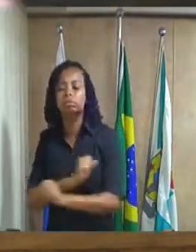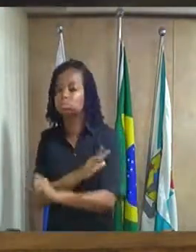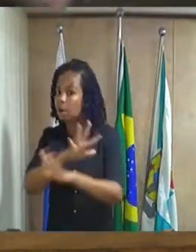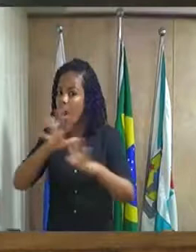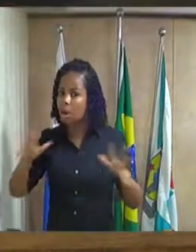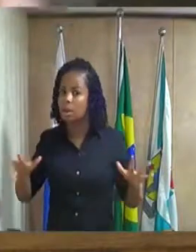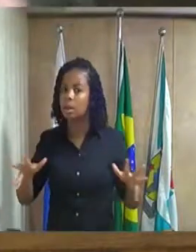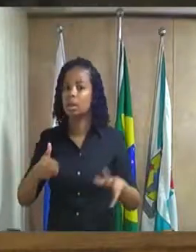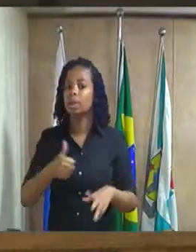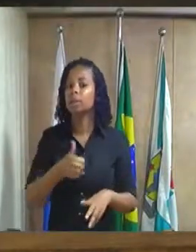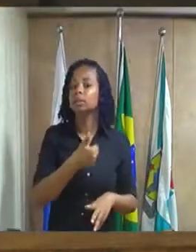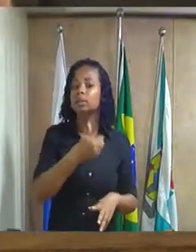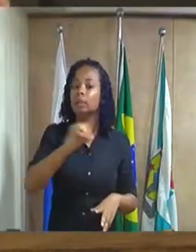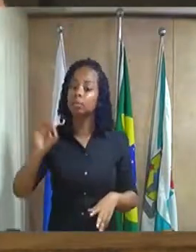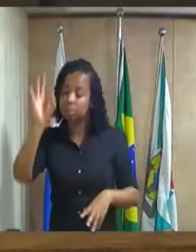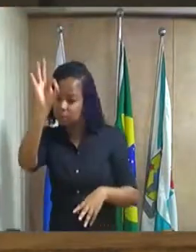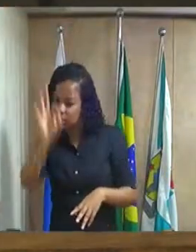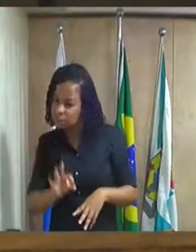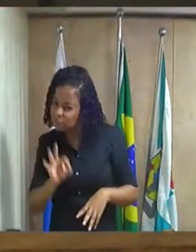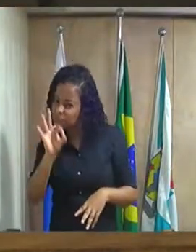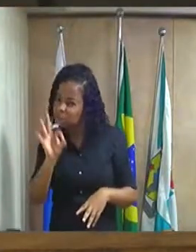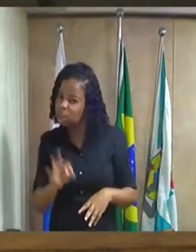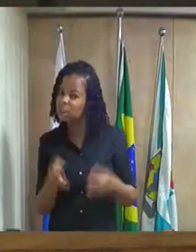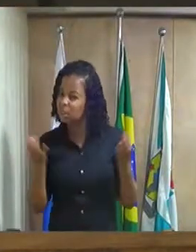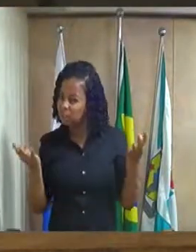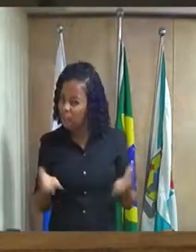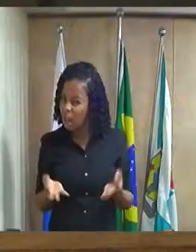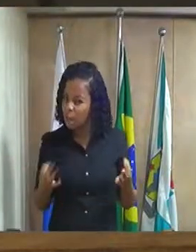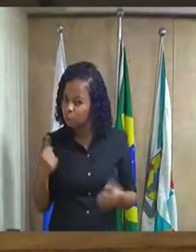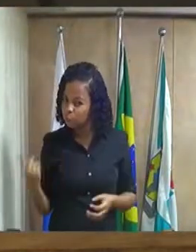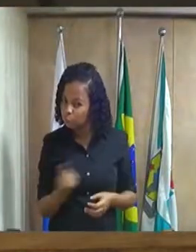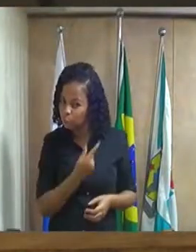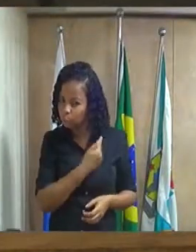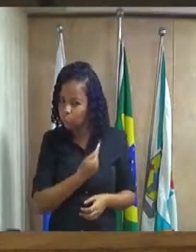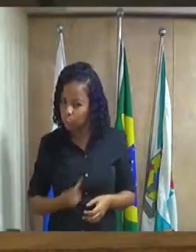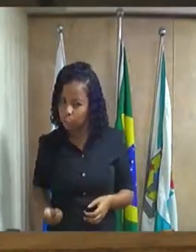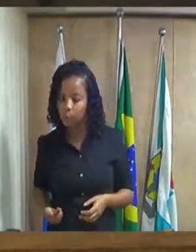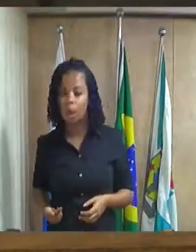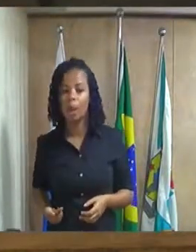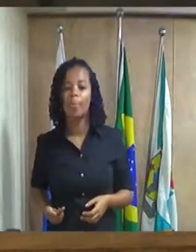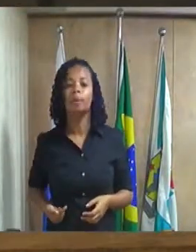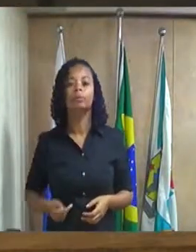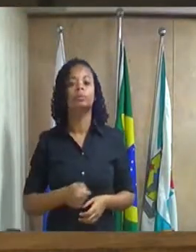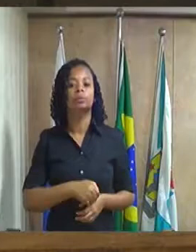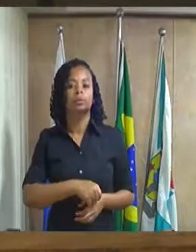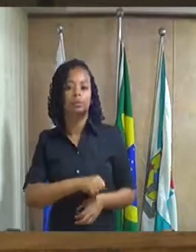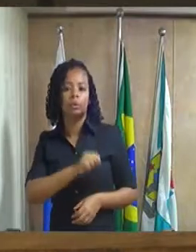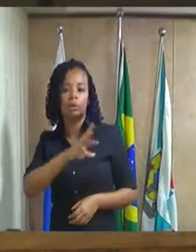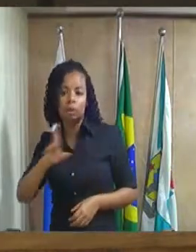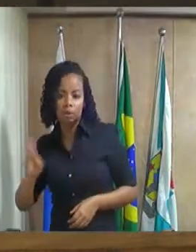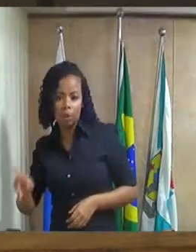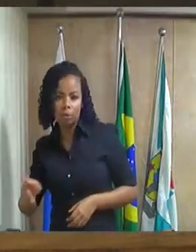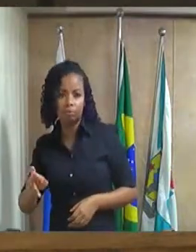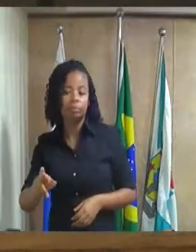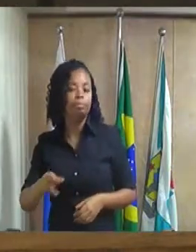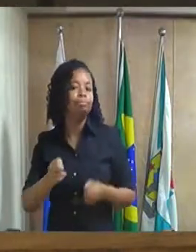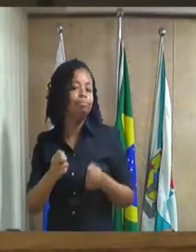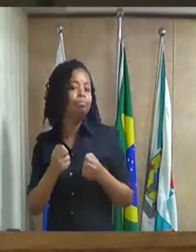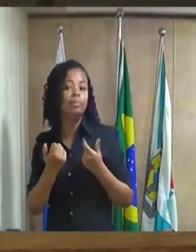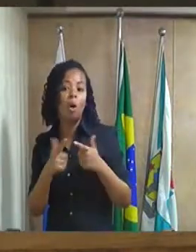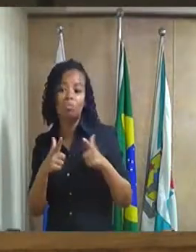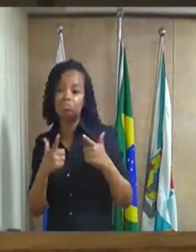100% de certeza que no nosso governo no governo do Austin Reis eles não estão tendo